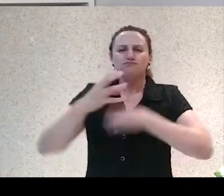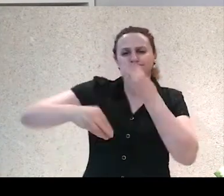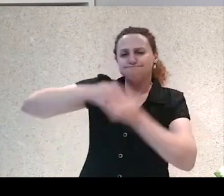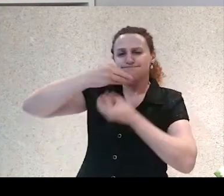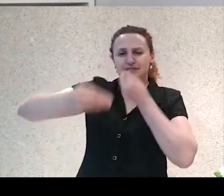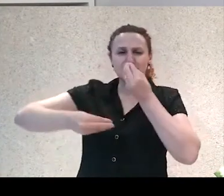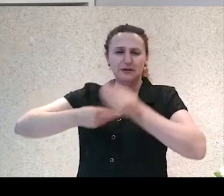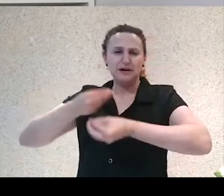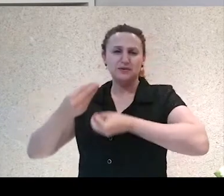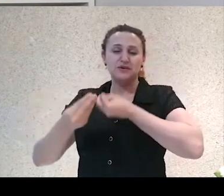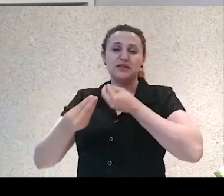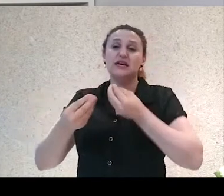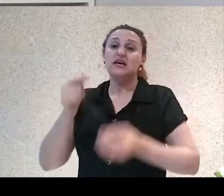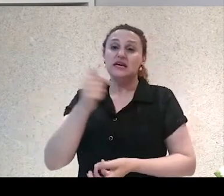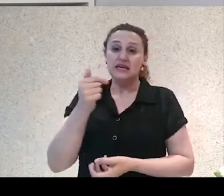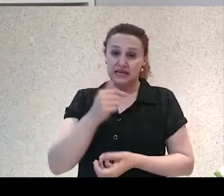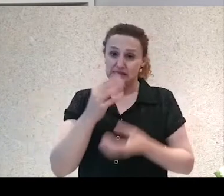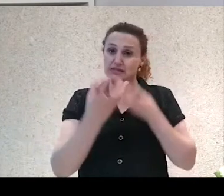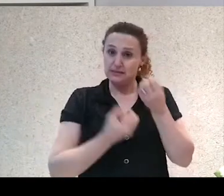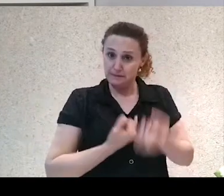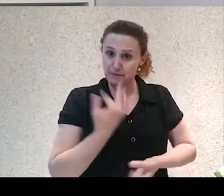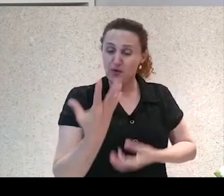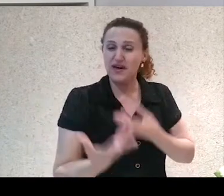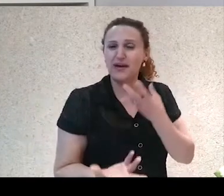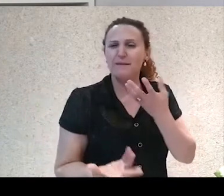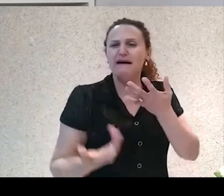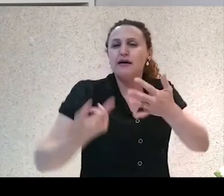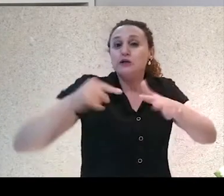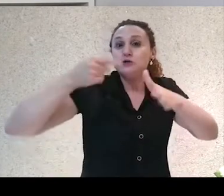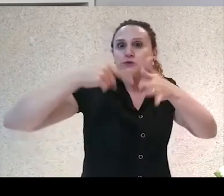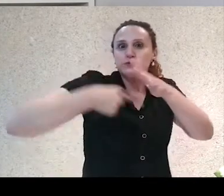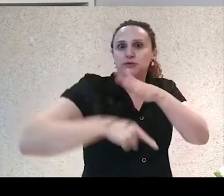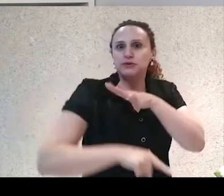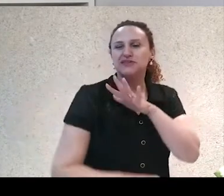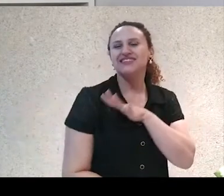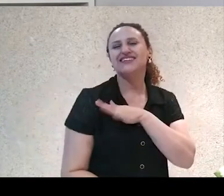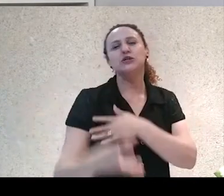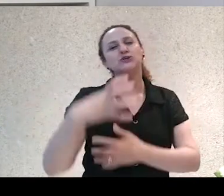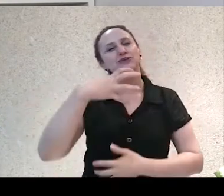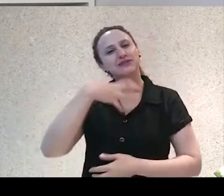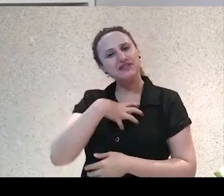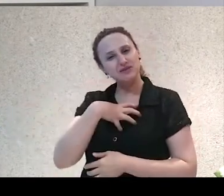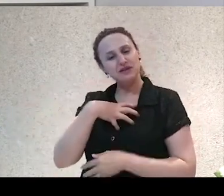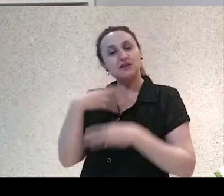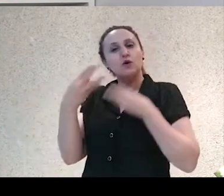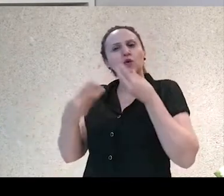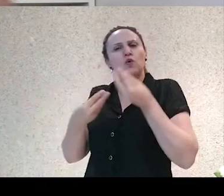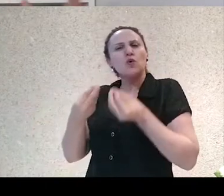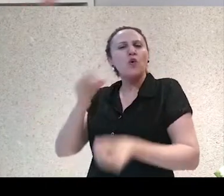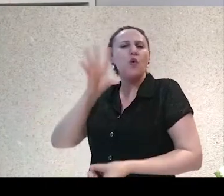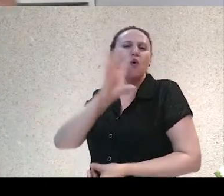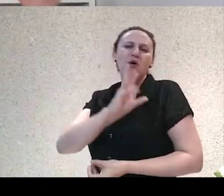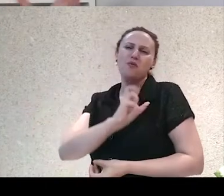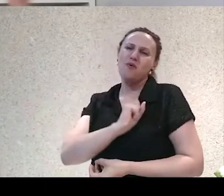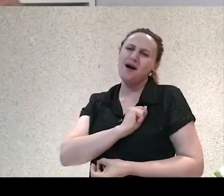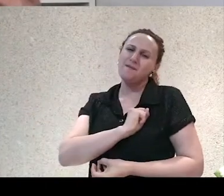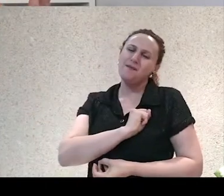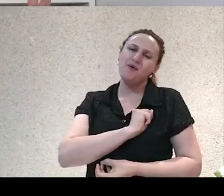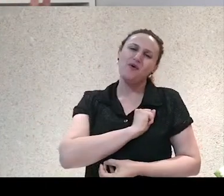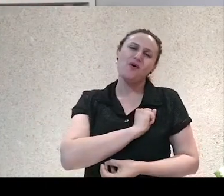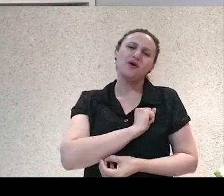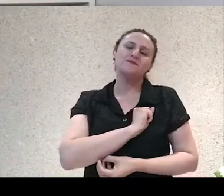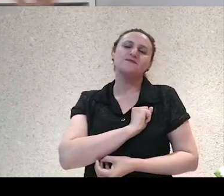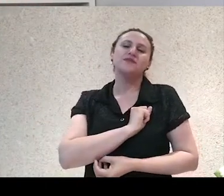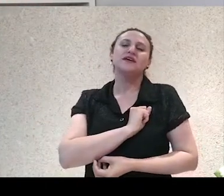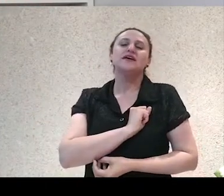O poema da Safo fala da intensidade do sentimento, como o amor, enquanto um ser divino, enquanto